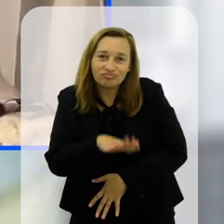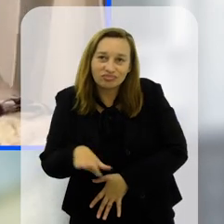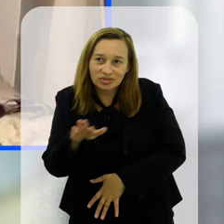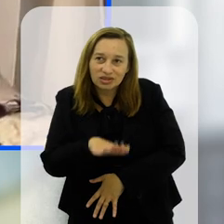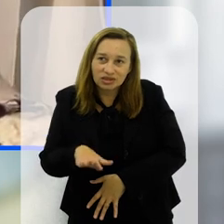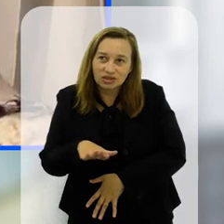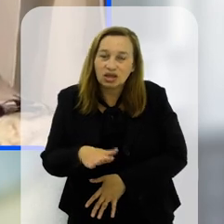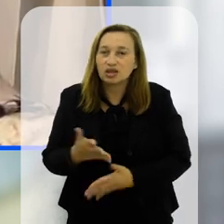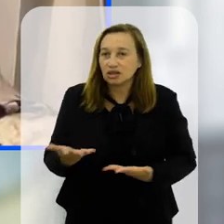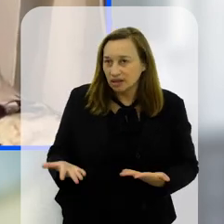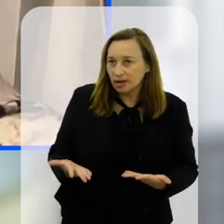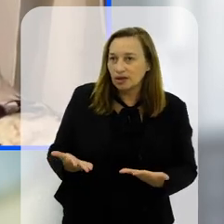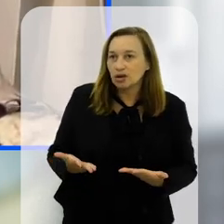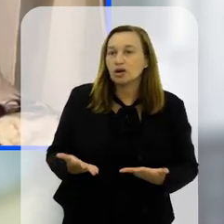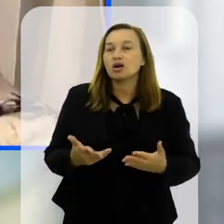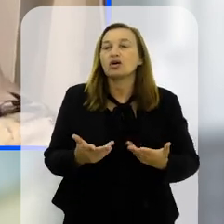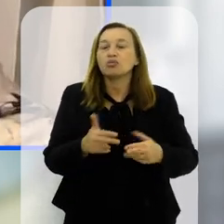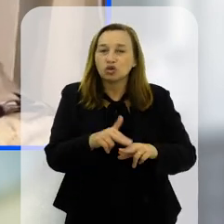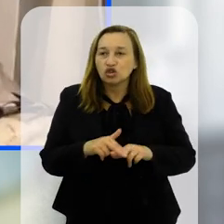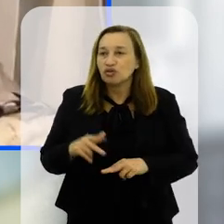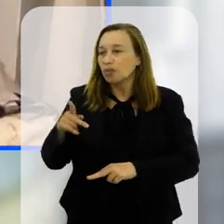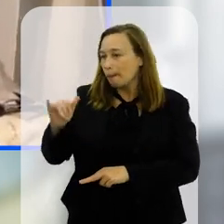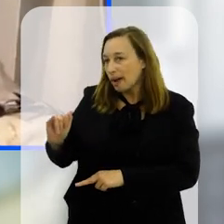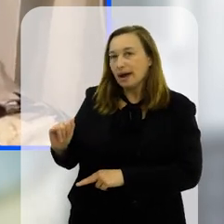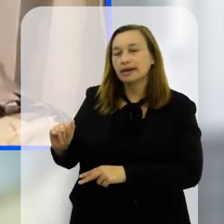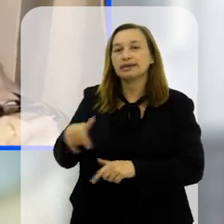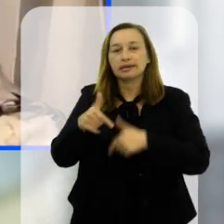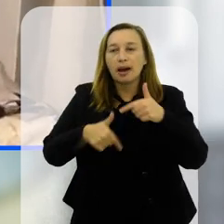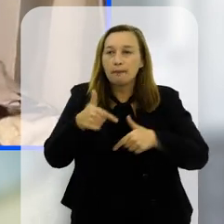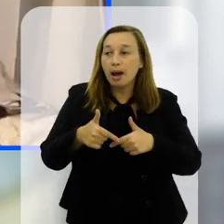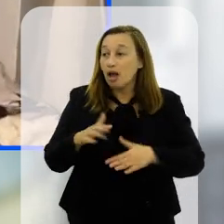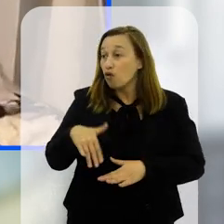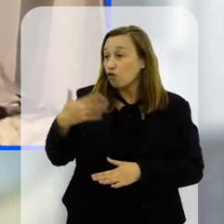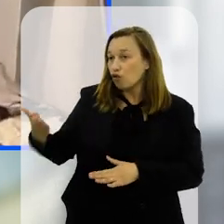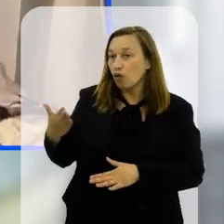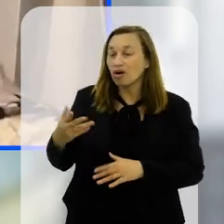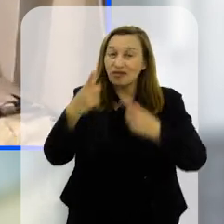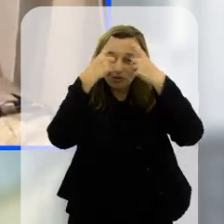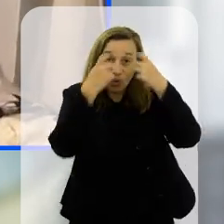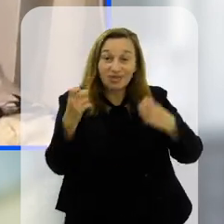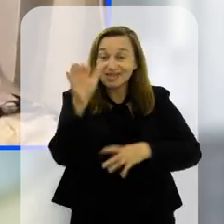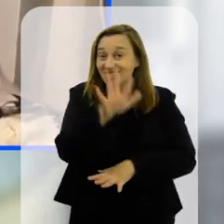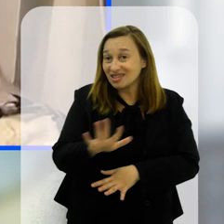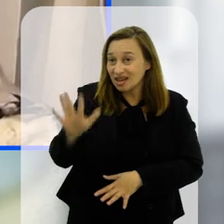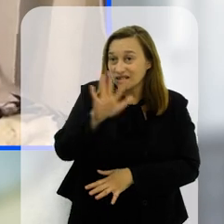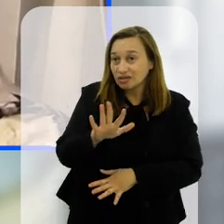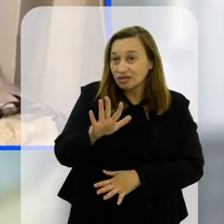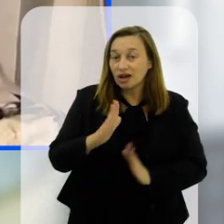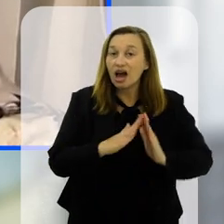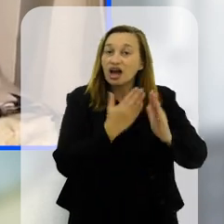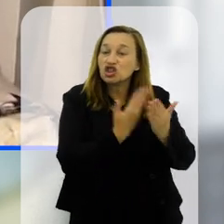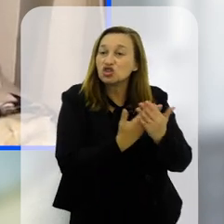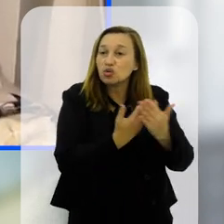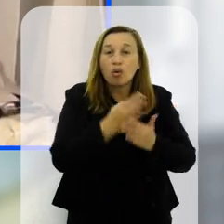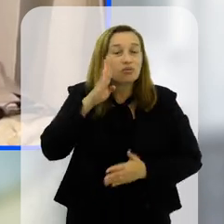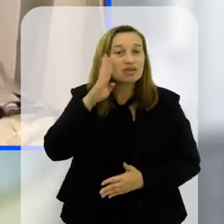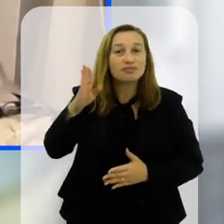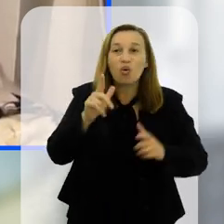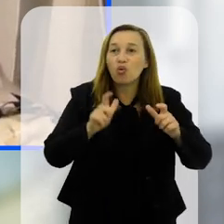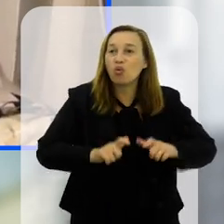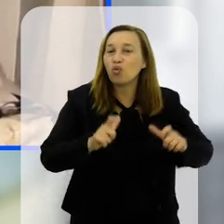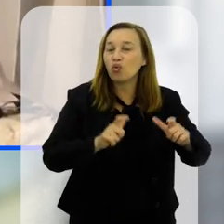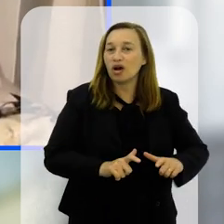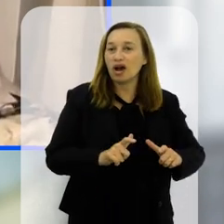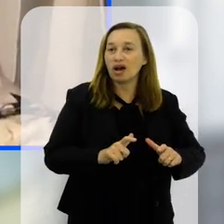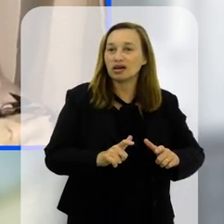hoje as crianças né até por conta da rotina dos pais os pais que trabalham fora por conta da violência de um modo geral a